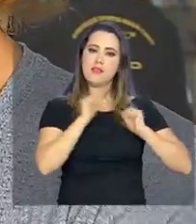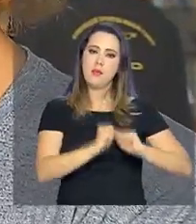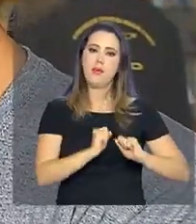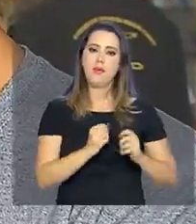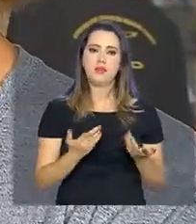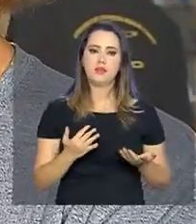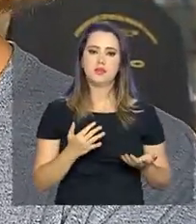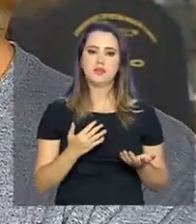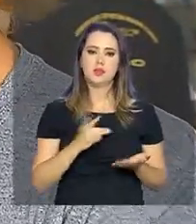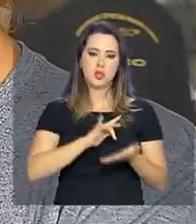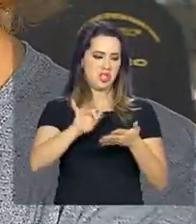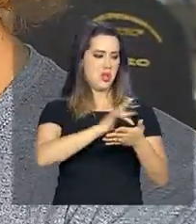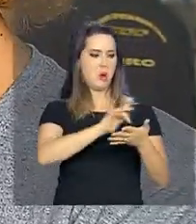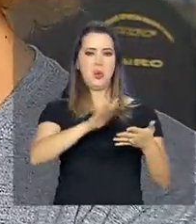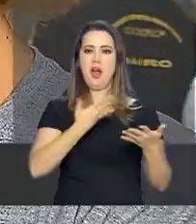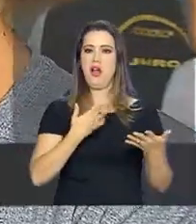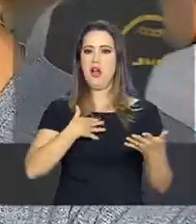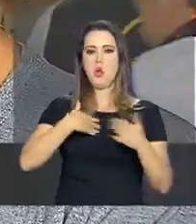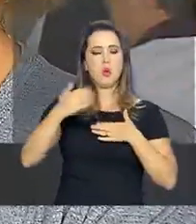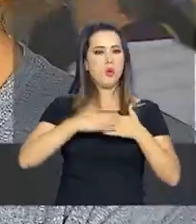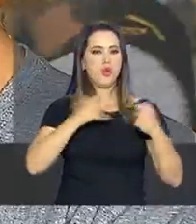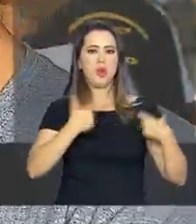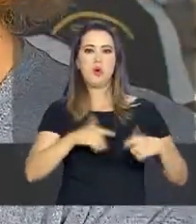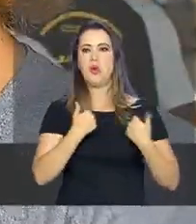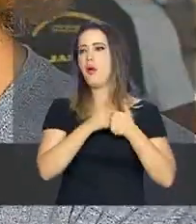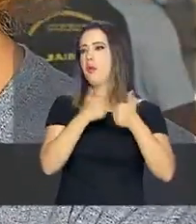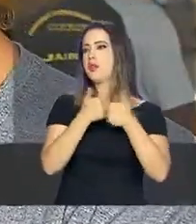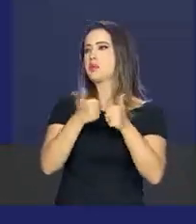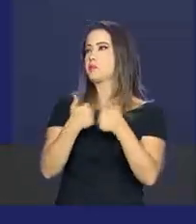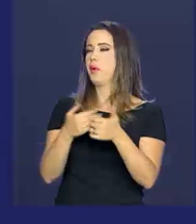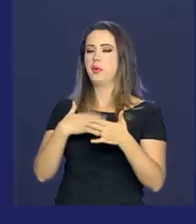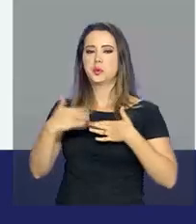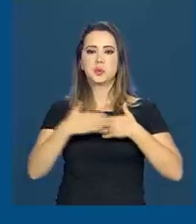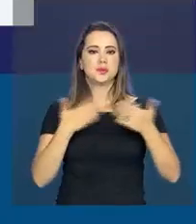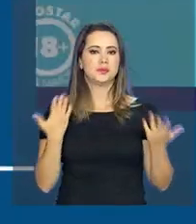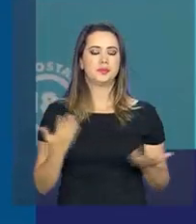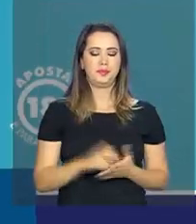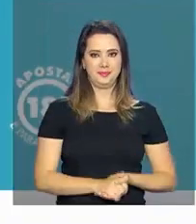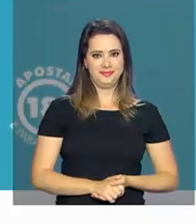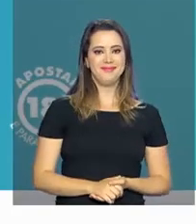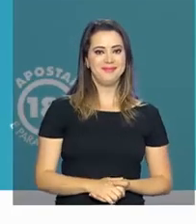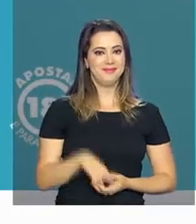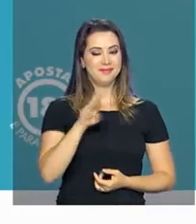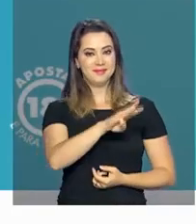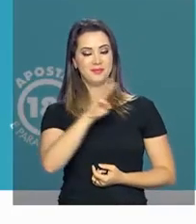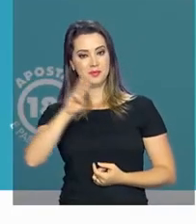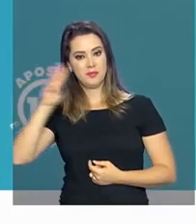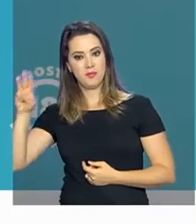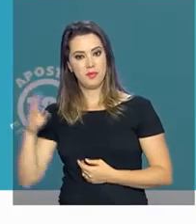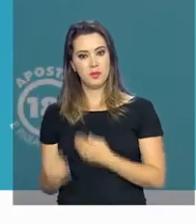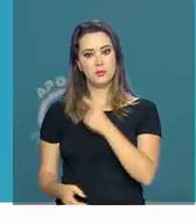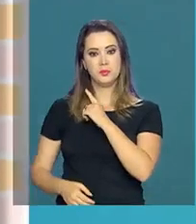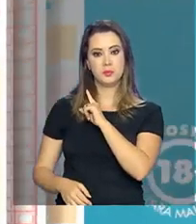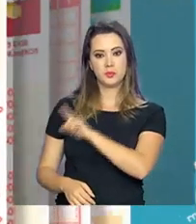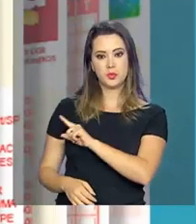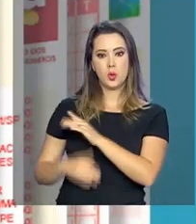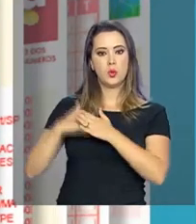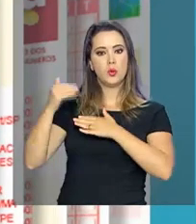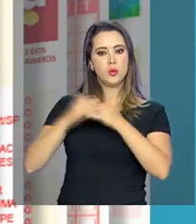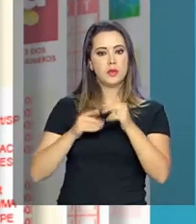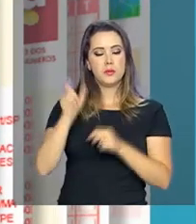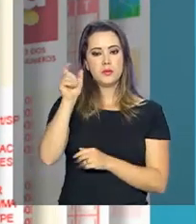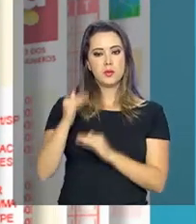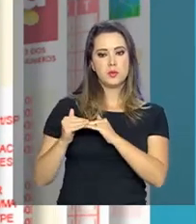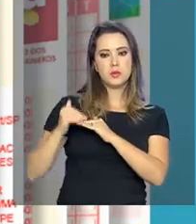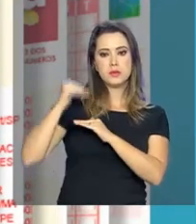casa, na rua, qualquer, no ônibus, no metrô, onde estiver. No portal Loterias Online, qualquer brasileiro acima